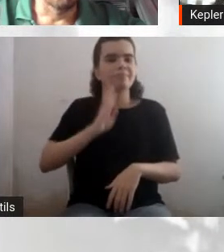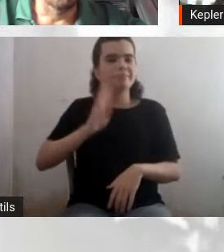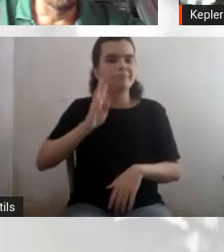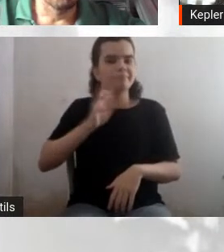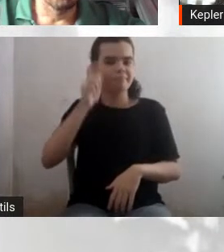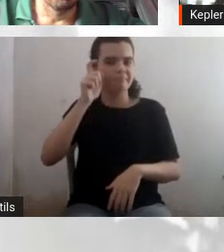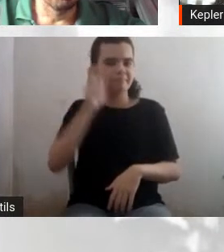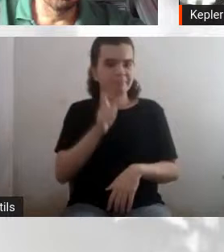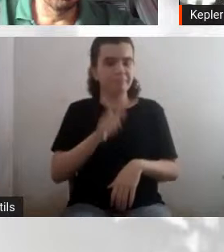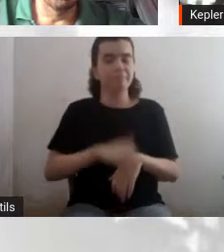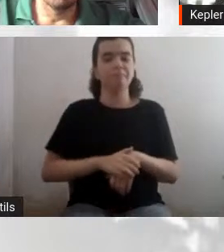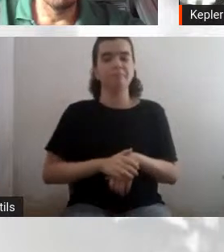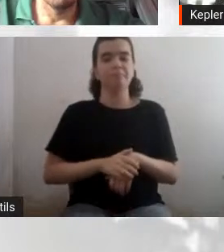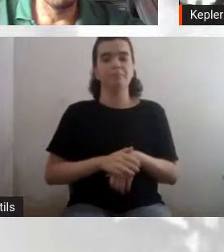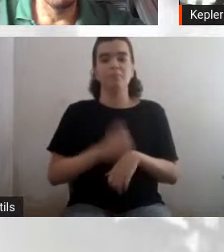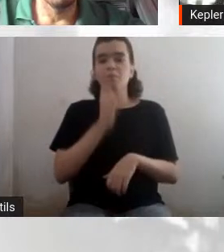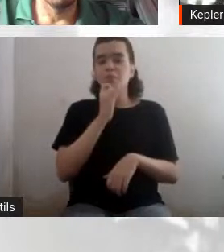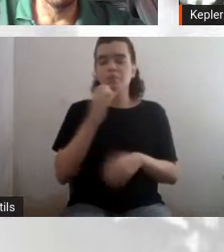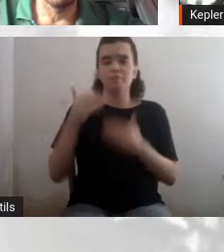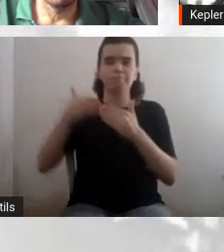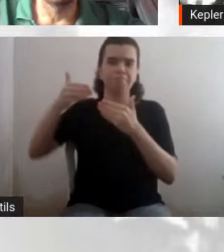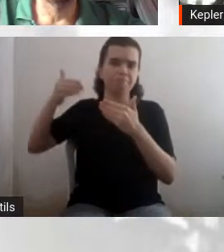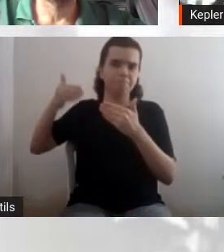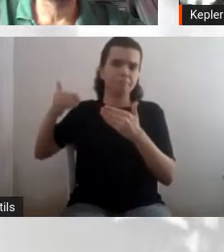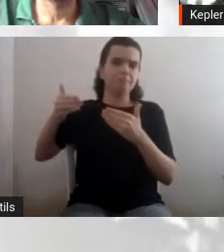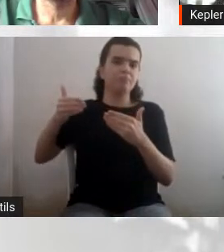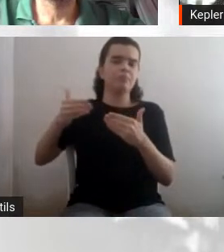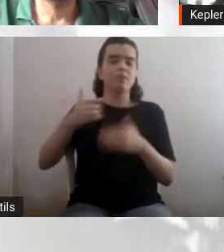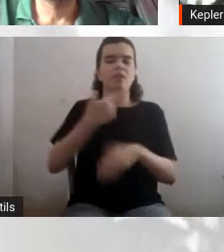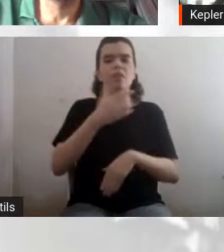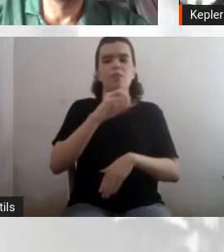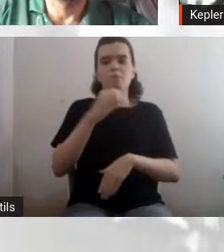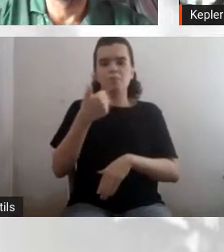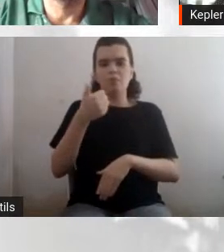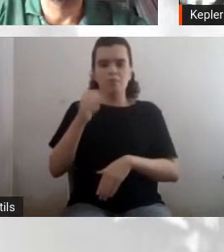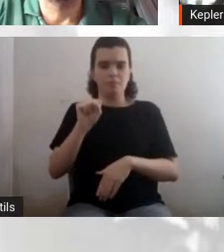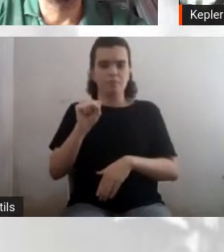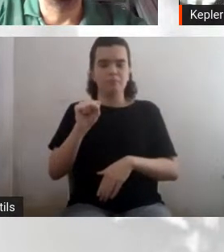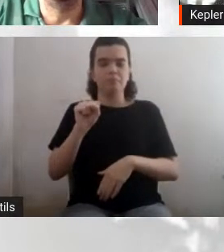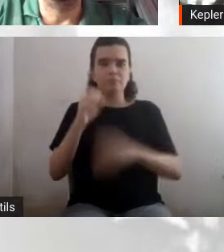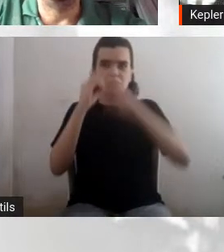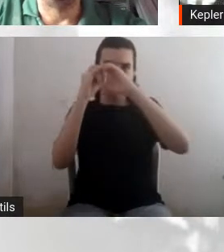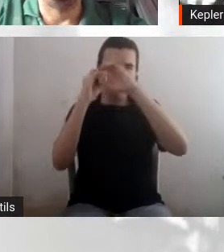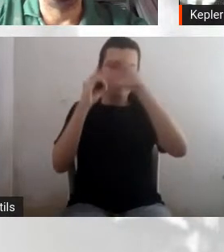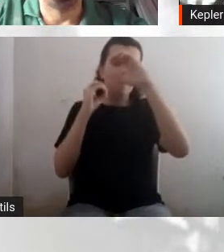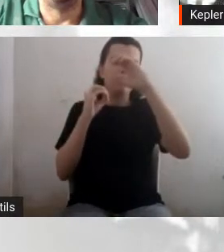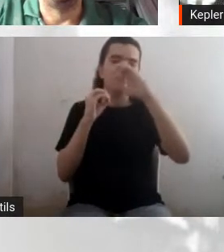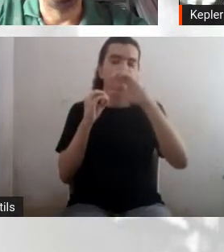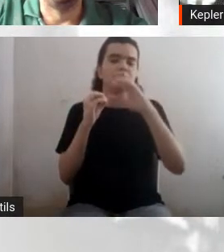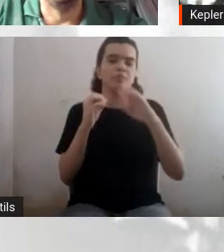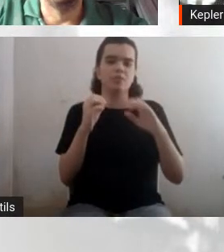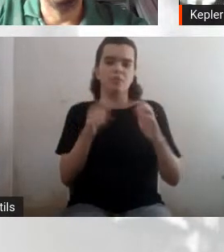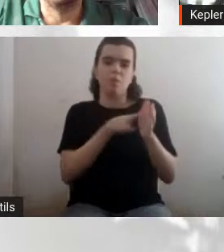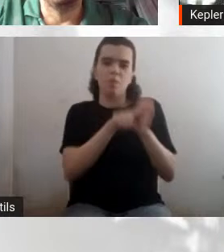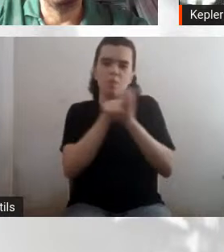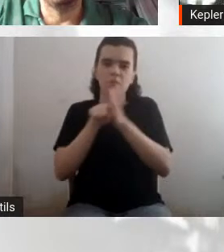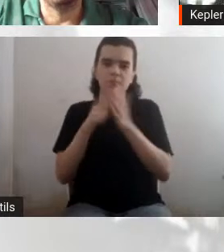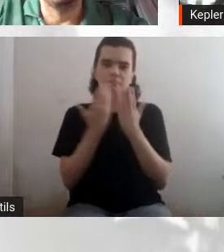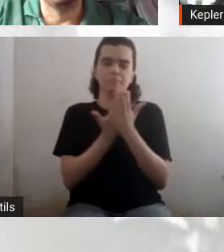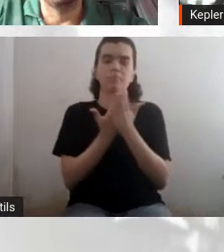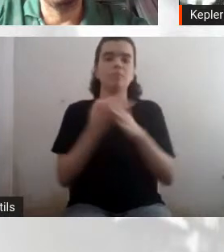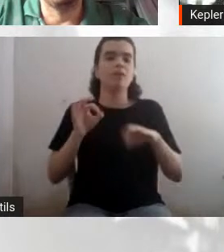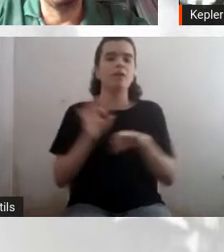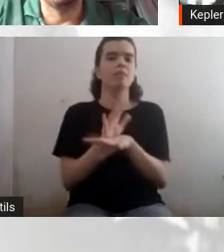Por exemplo, recentemente, em 2018, com os dados do satélite Gaia, se observou que teve